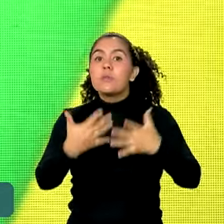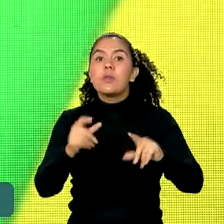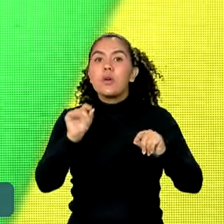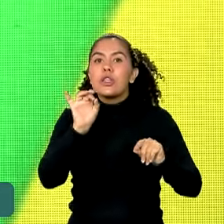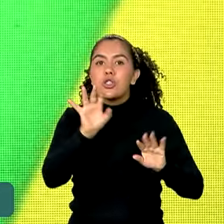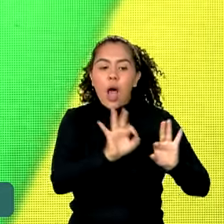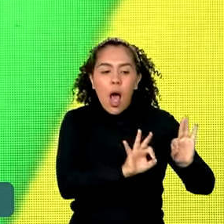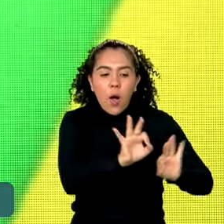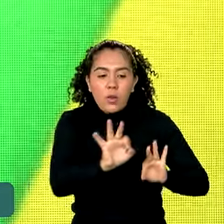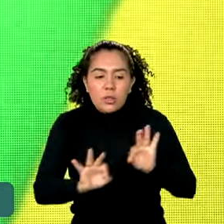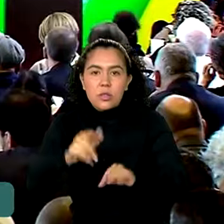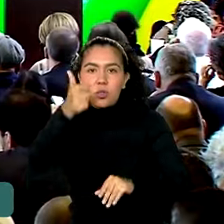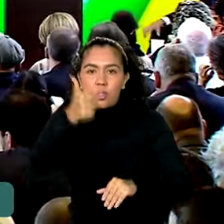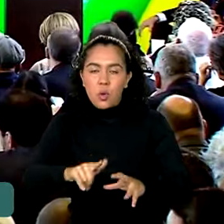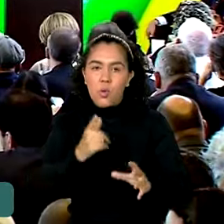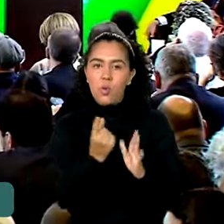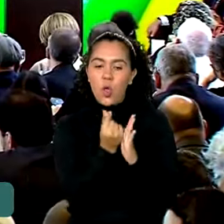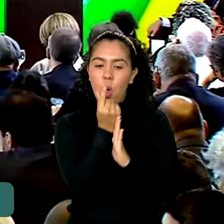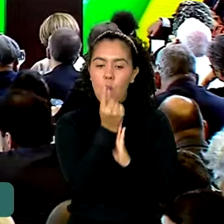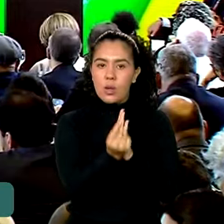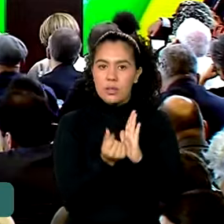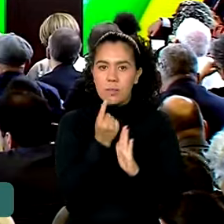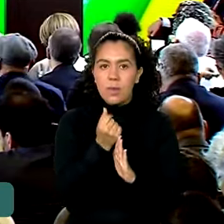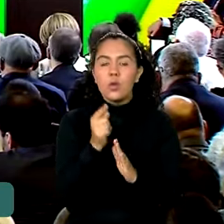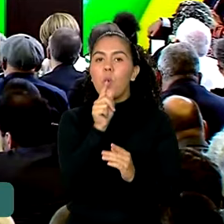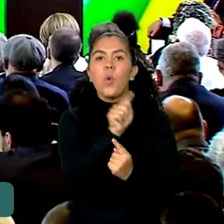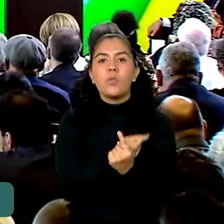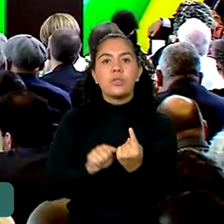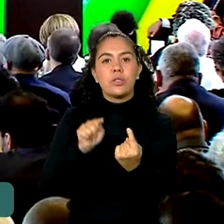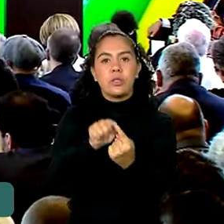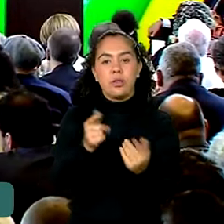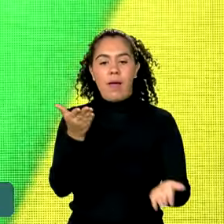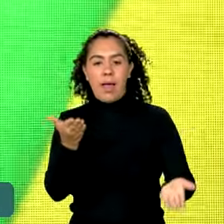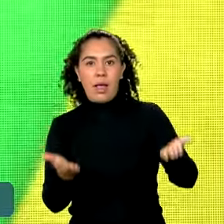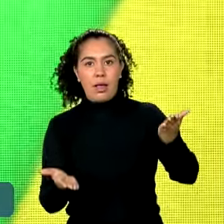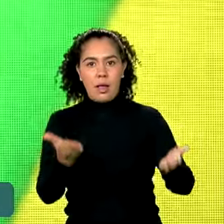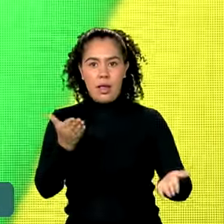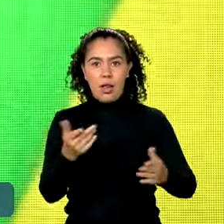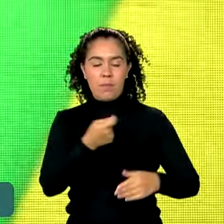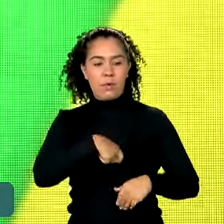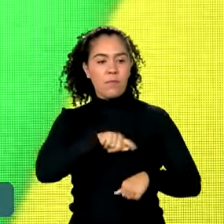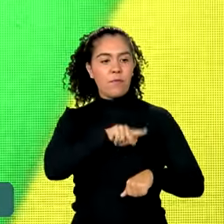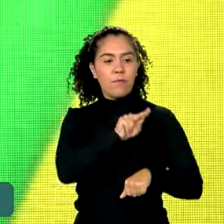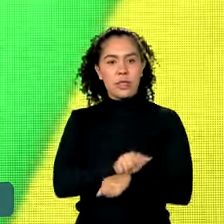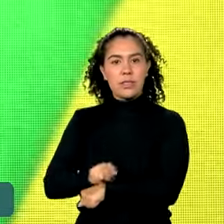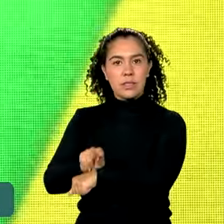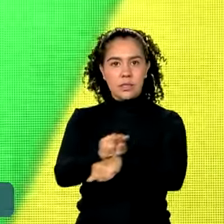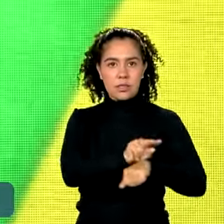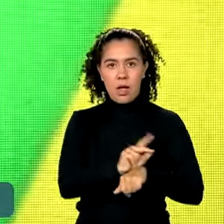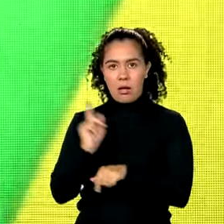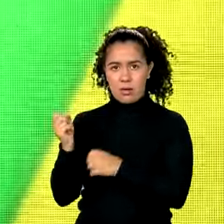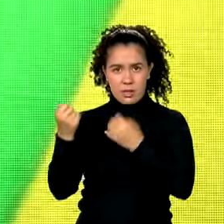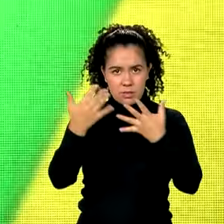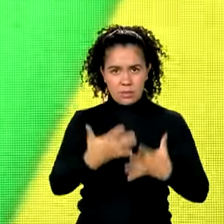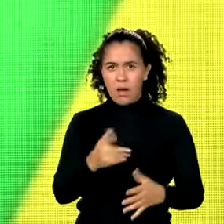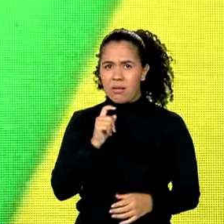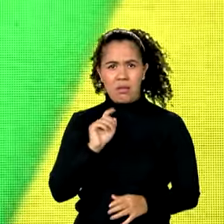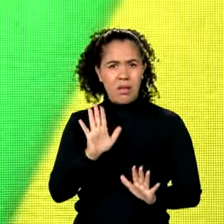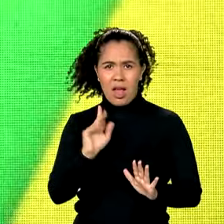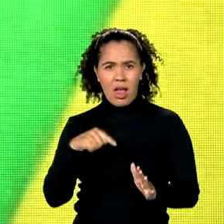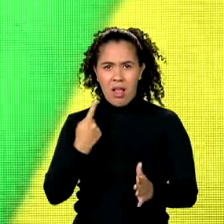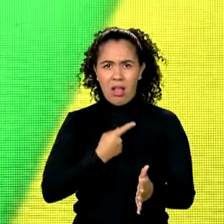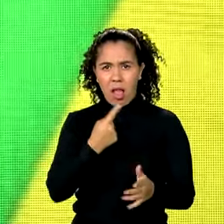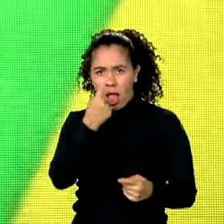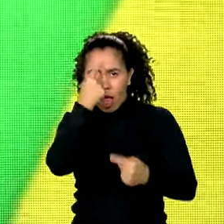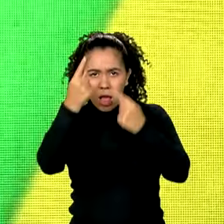reorganização do orçamento em busca do equilíbrio fiscal. Ninguém está aumentando carga tributária. Não